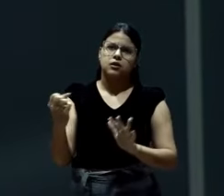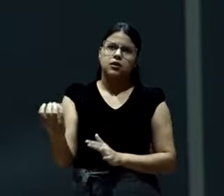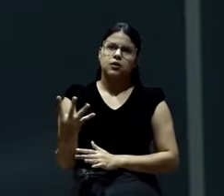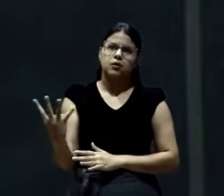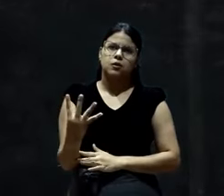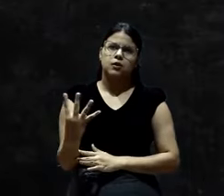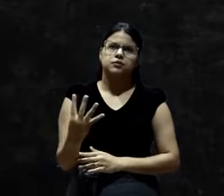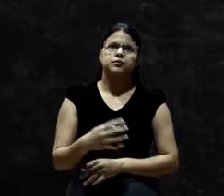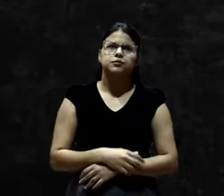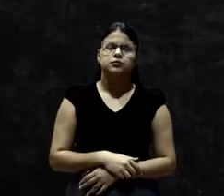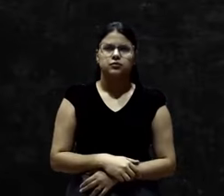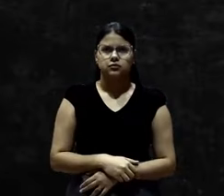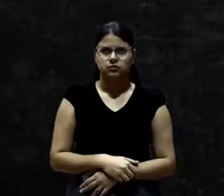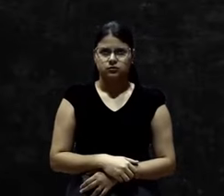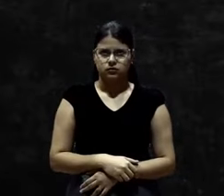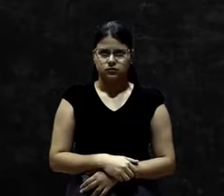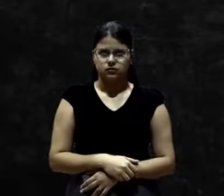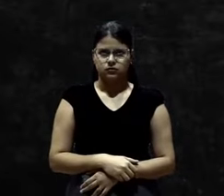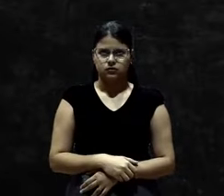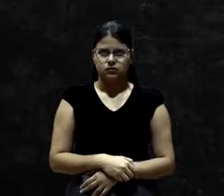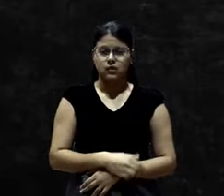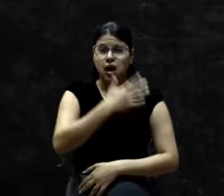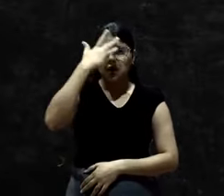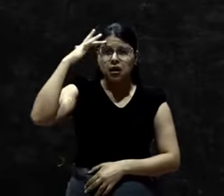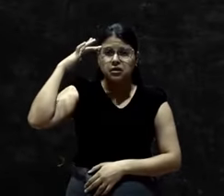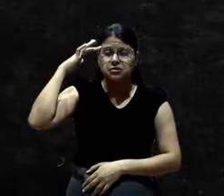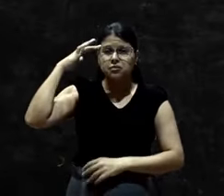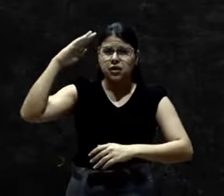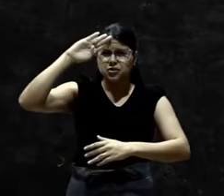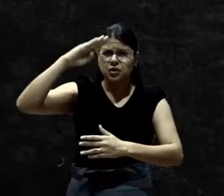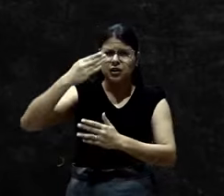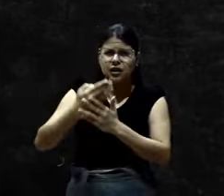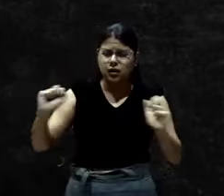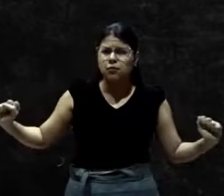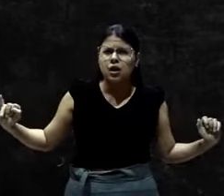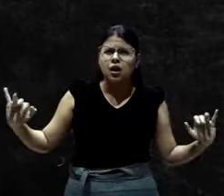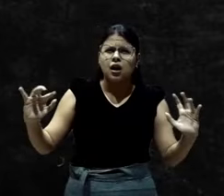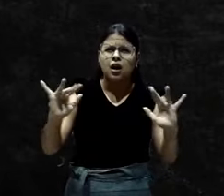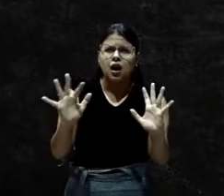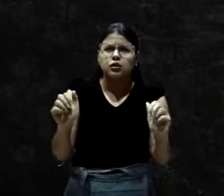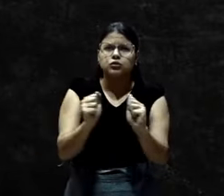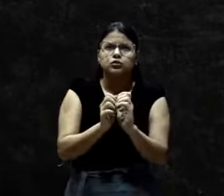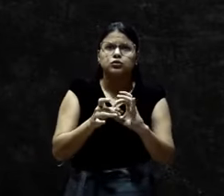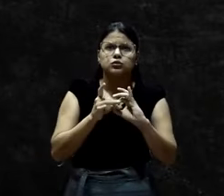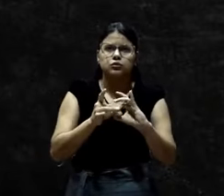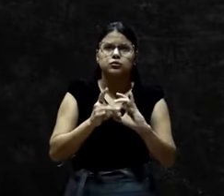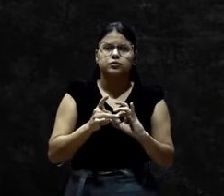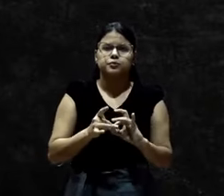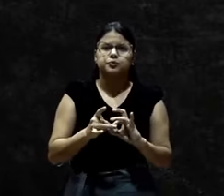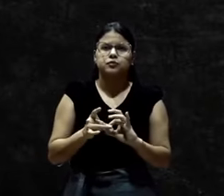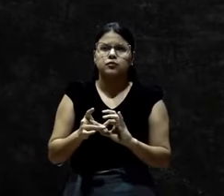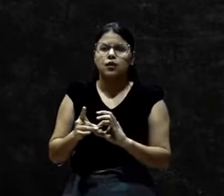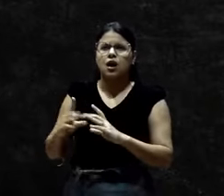de Atos dos apóstolos. Todos os que criam e estavam juntos tinham tudo em comum. Vendiam